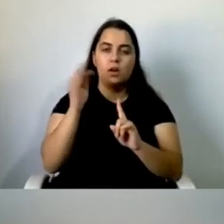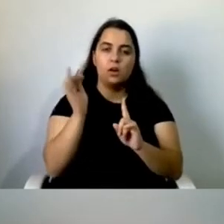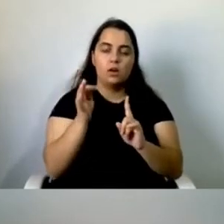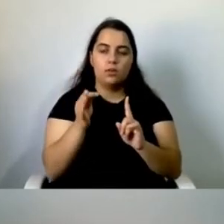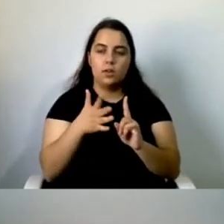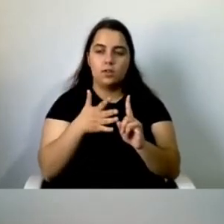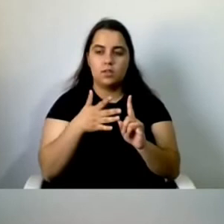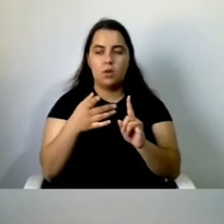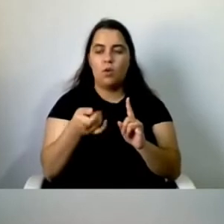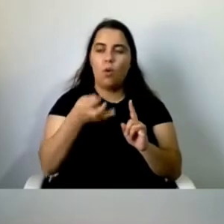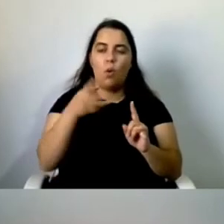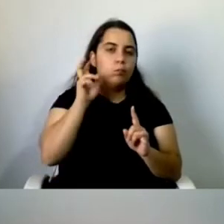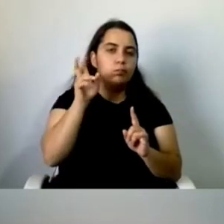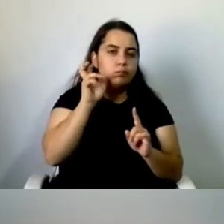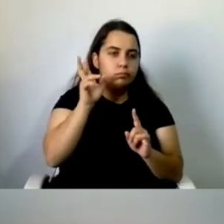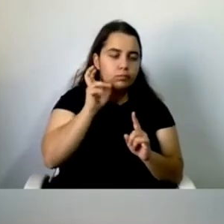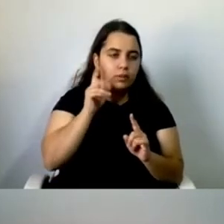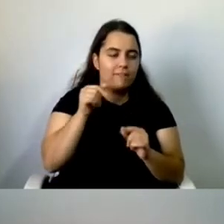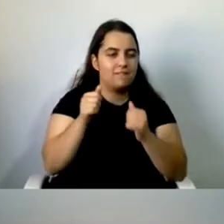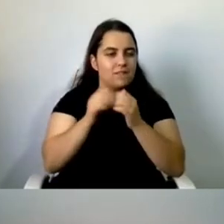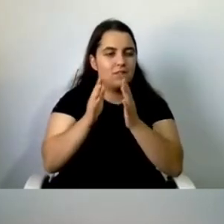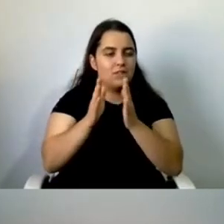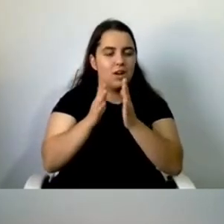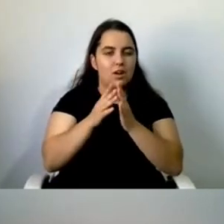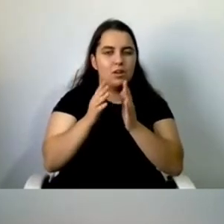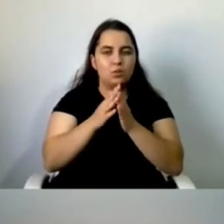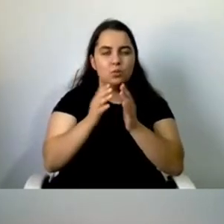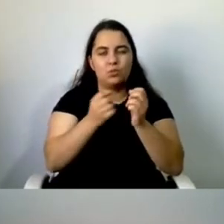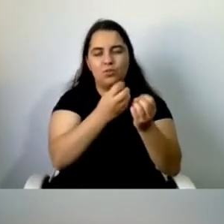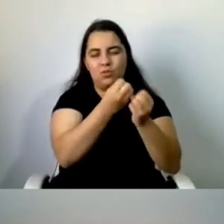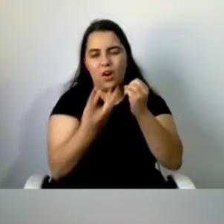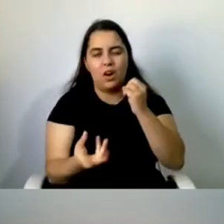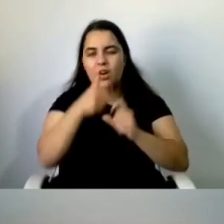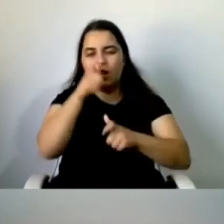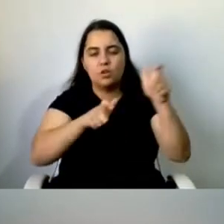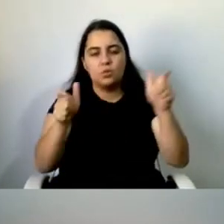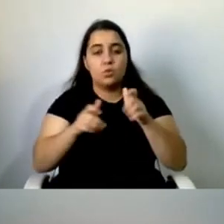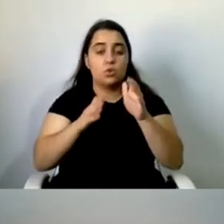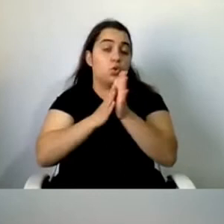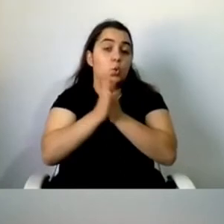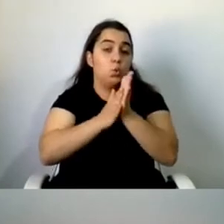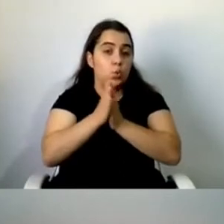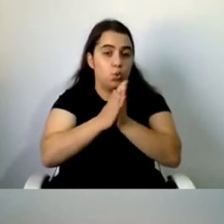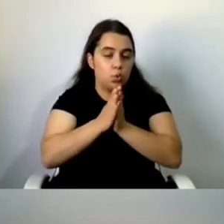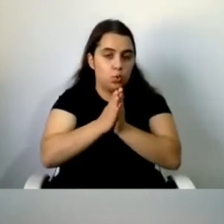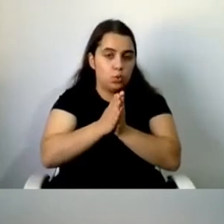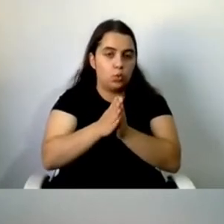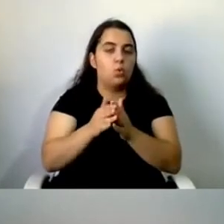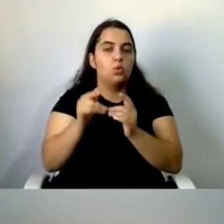contributos de pessoas que realmente usufruíram e beneficiaram